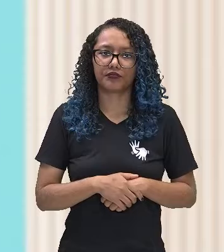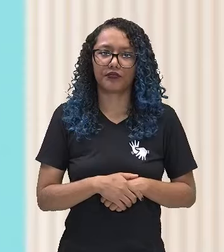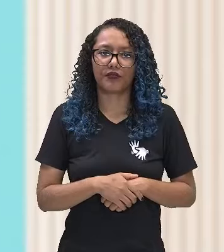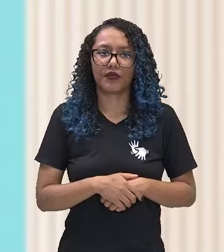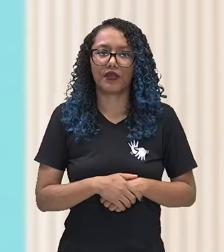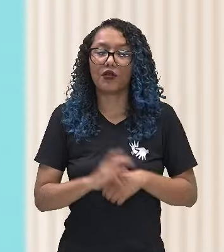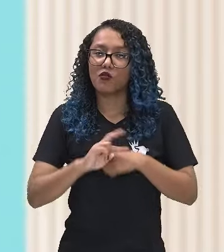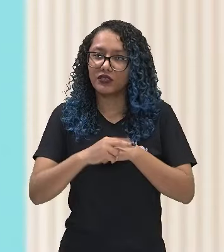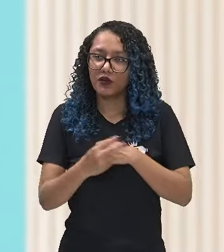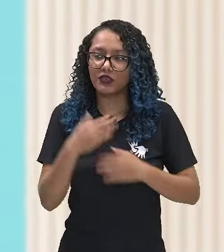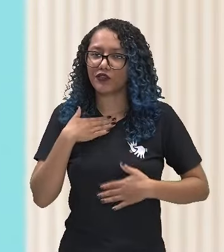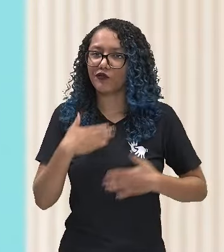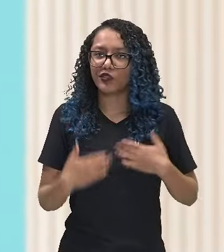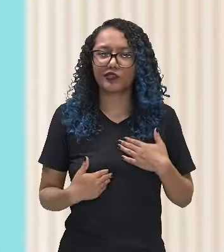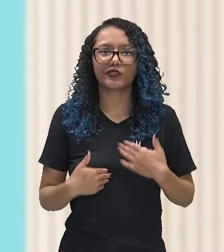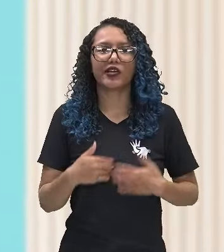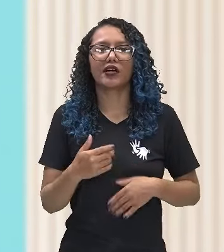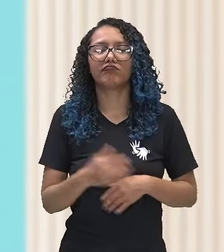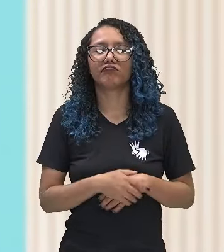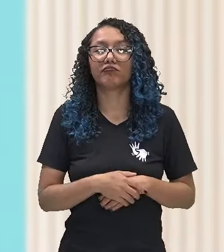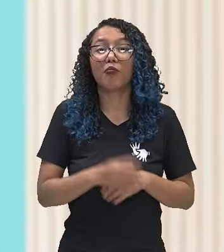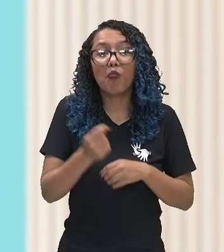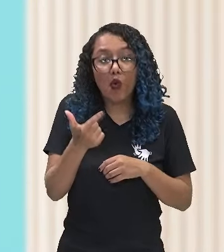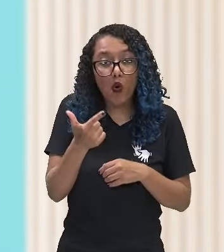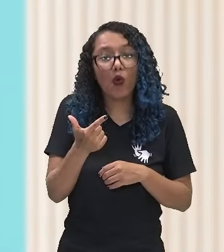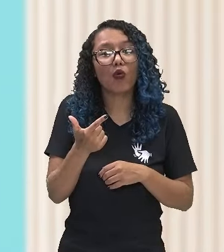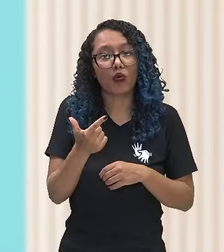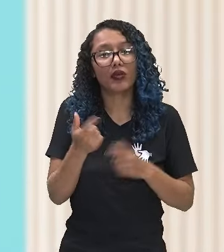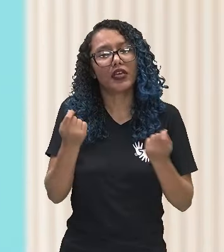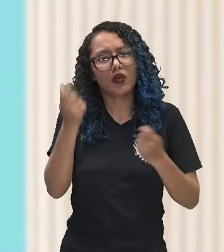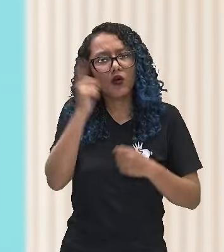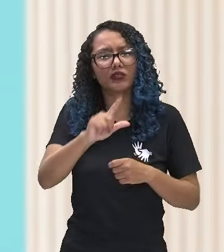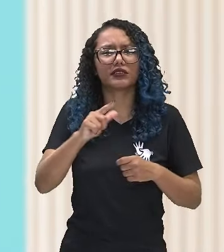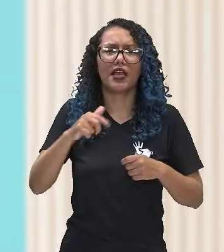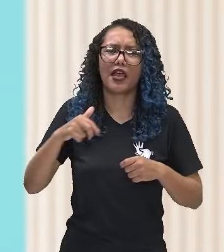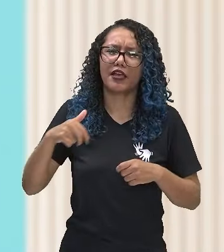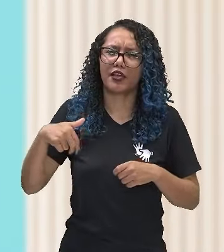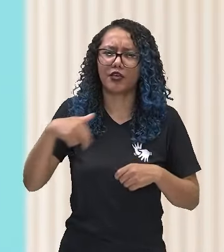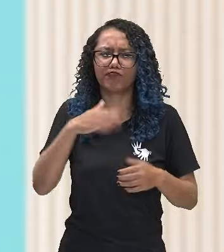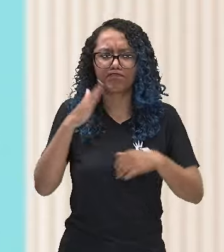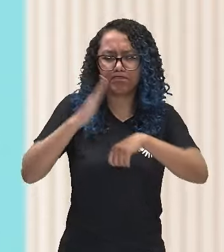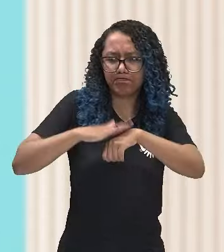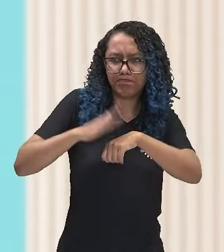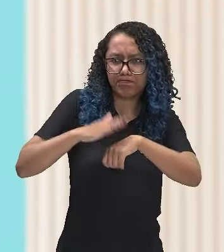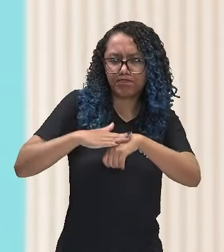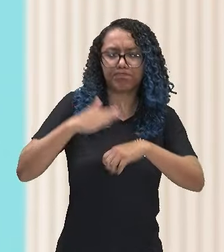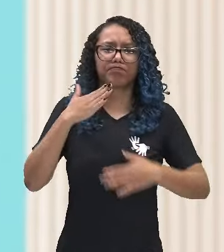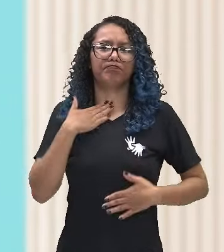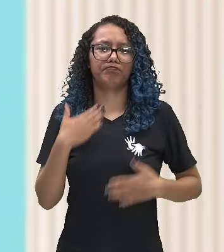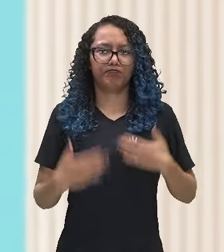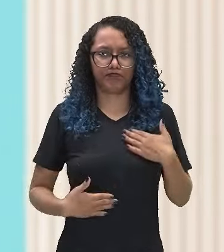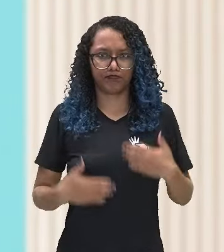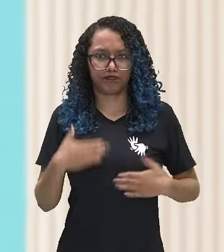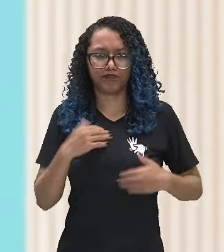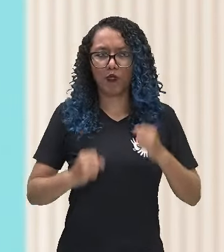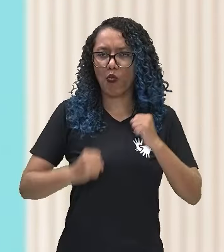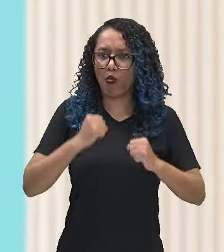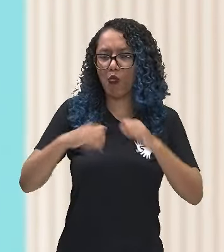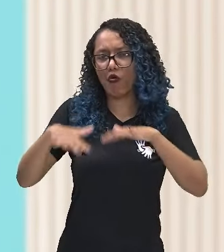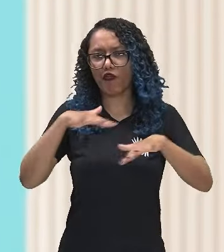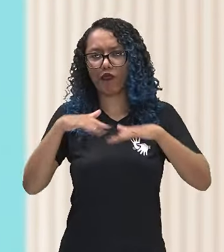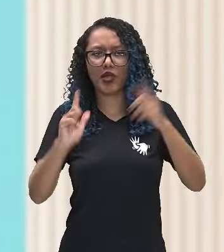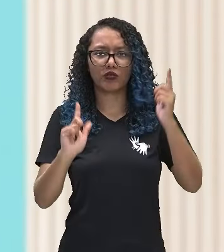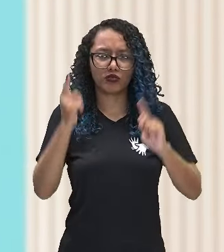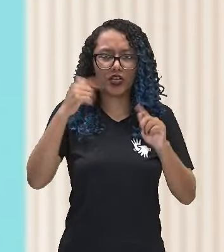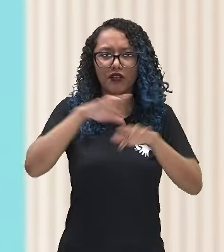sequela física. Então, os jogadores, eles conseguem fazer os movimentos com bastante independência. E aí, as regras também são